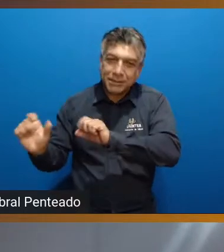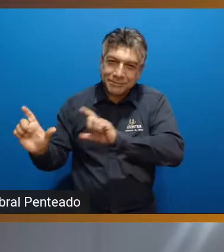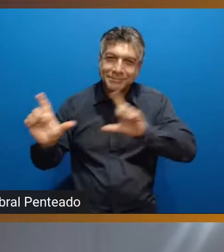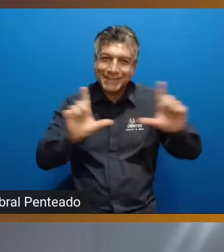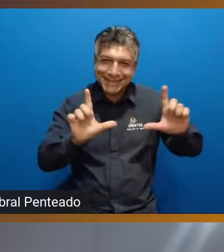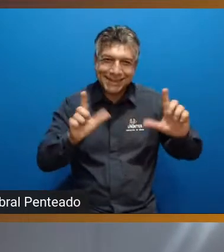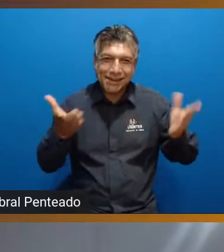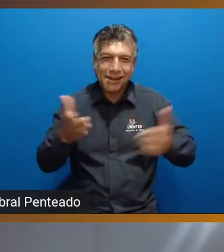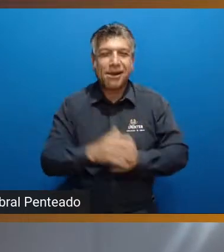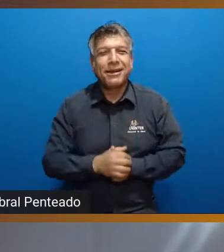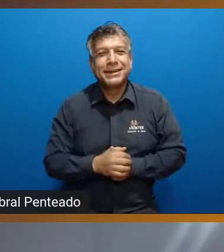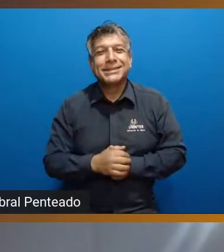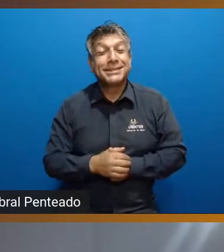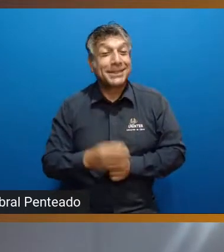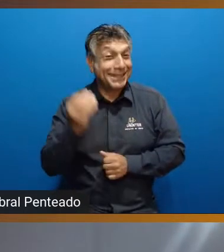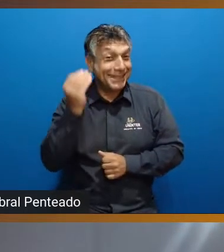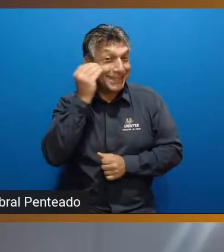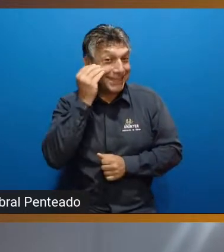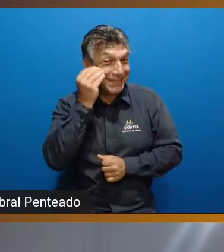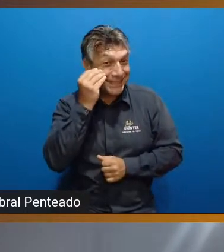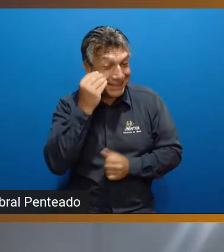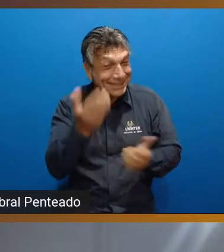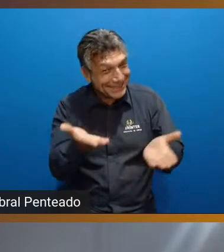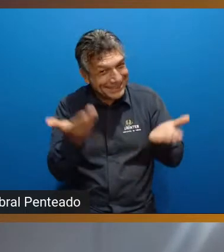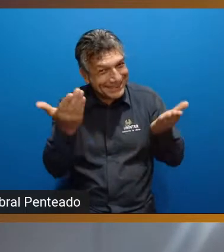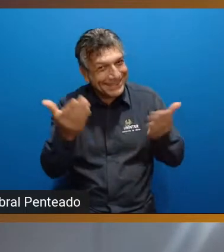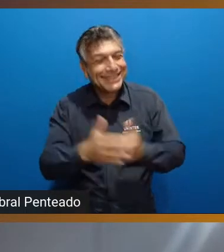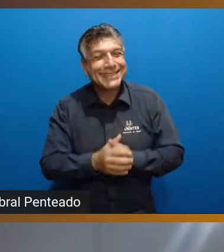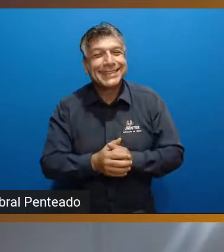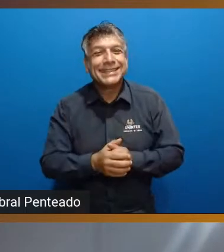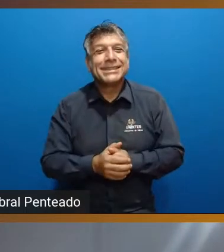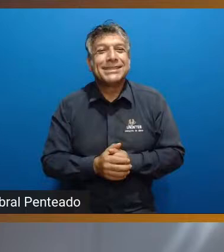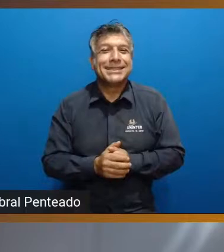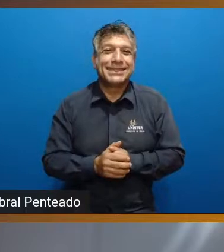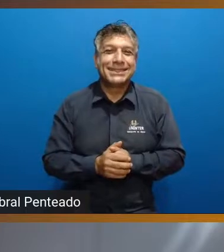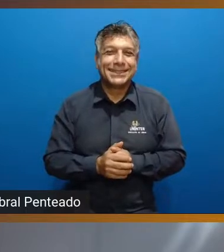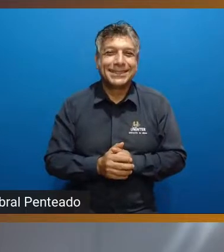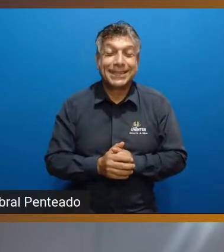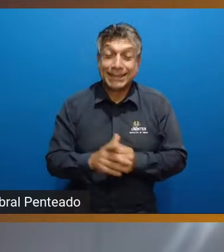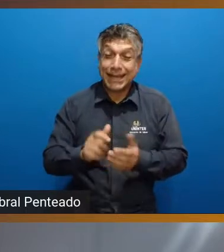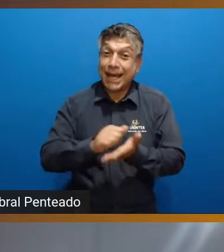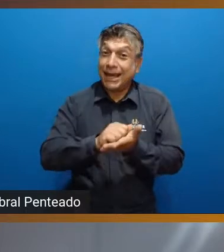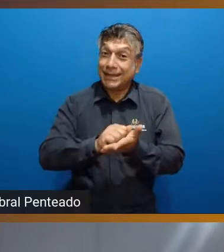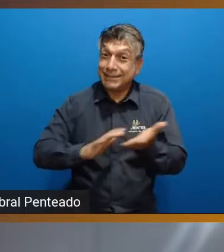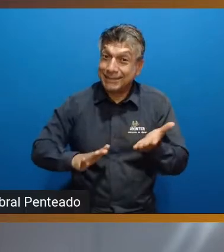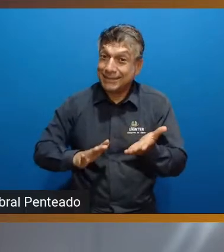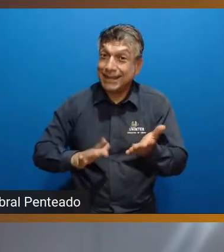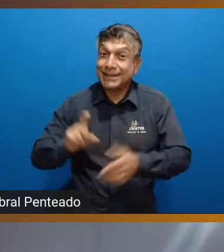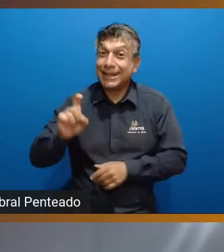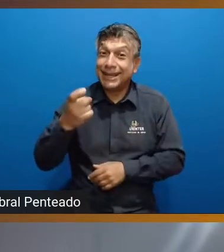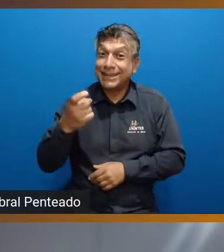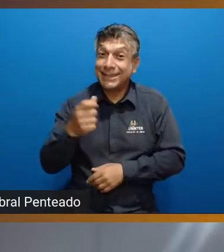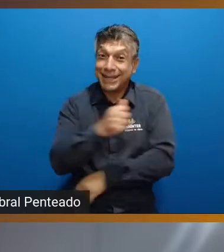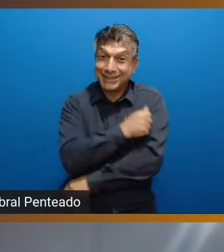nos dê a oportunidade de ouvi-lo sobre as atividades dos egressos.